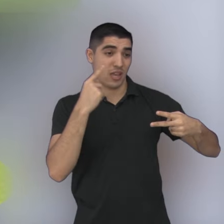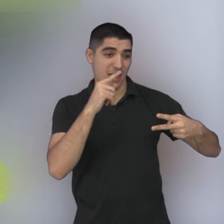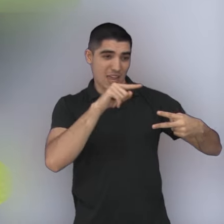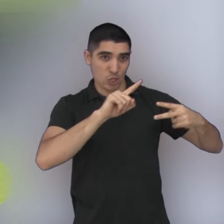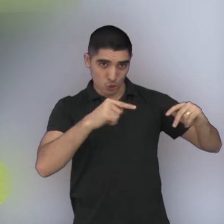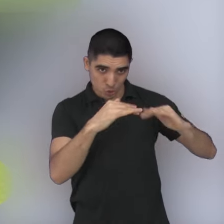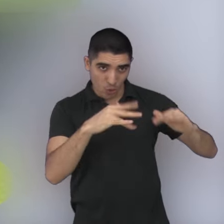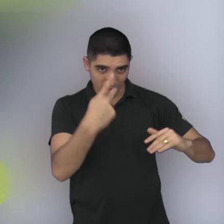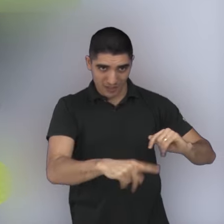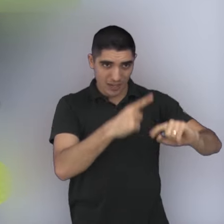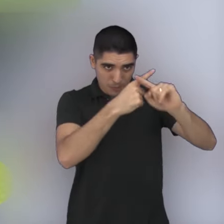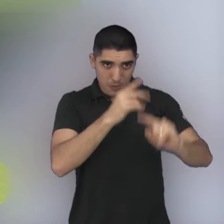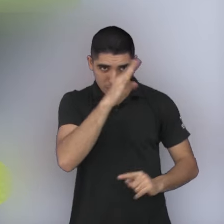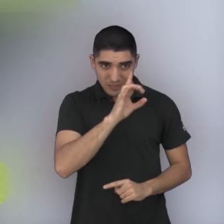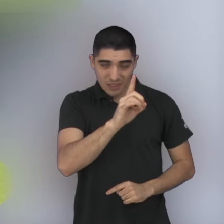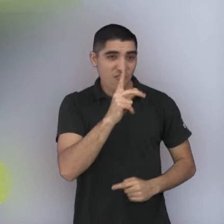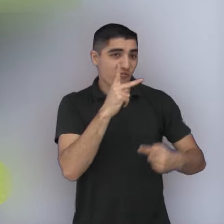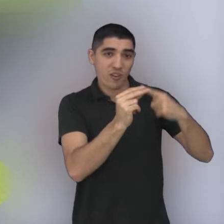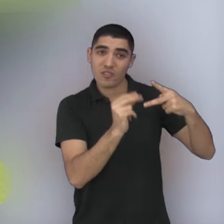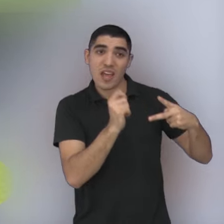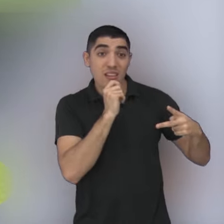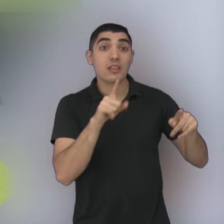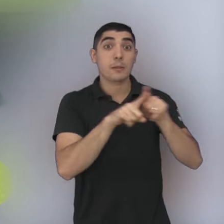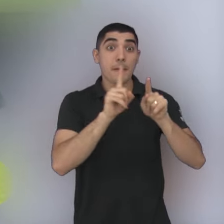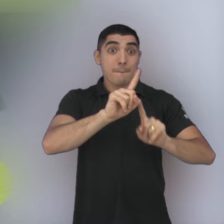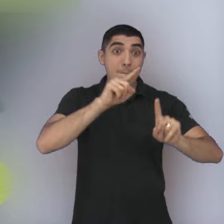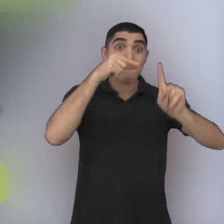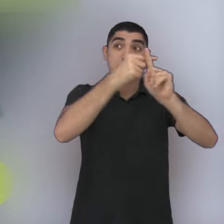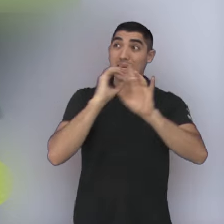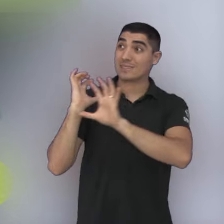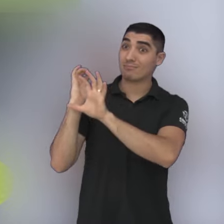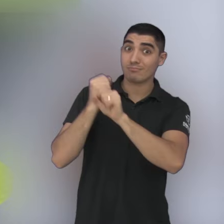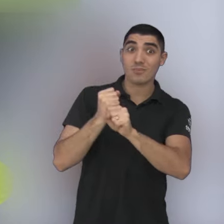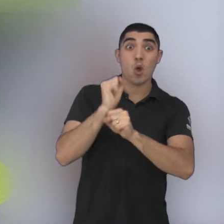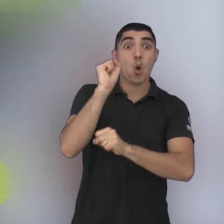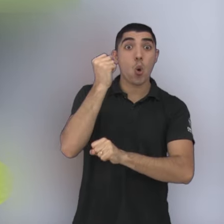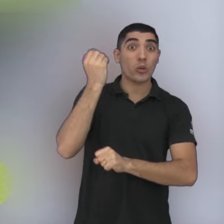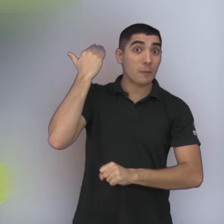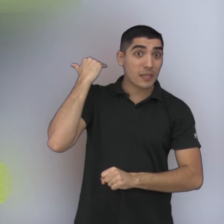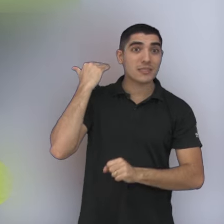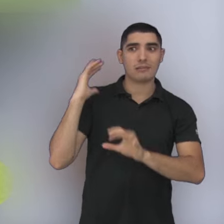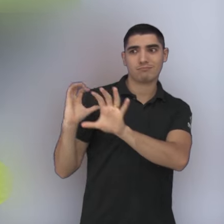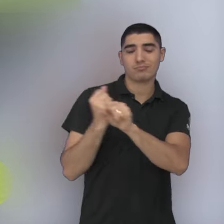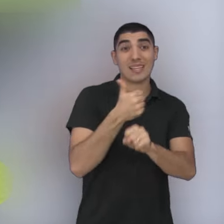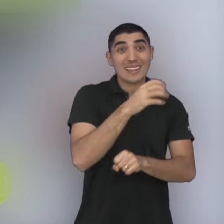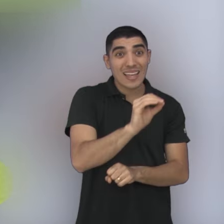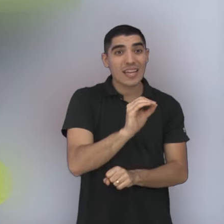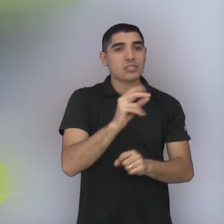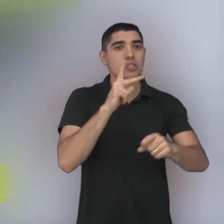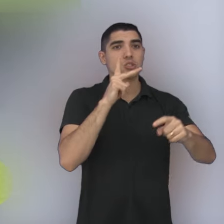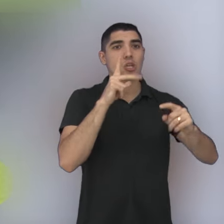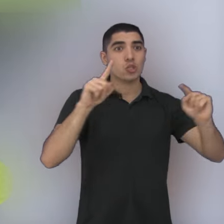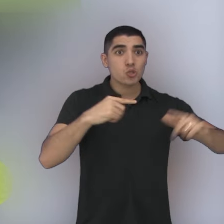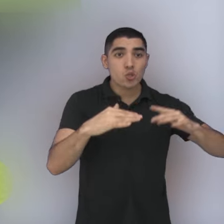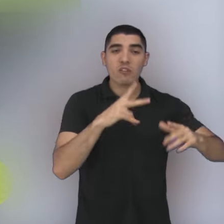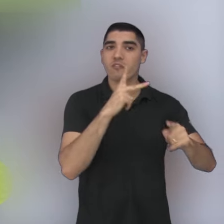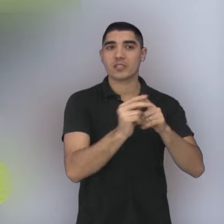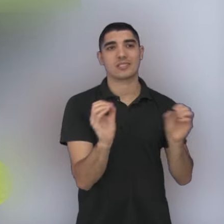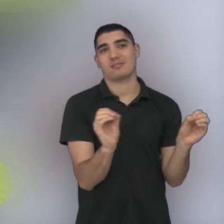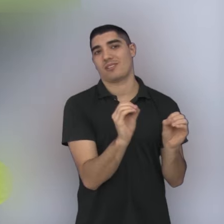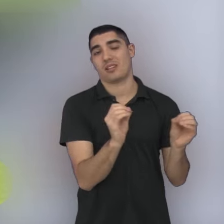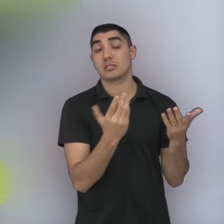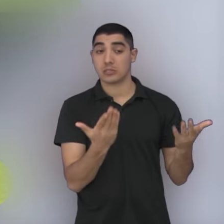retrospecto aí de dez jogos sem vencer. Então, é uma coisa que já vem desde o Campeonato Paulista. Então, o São